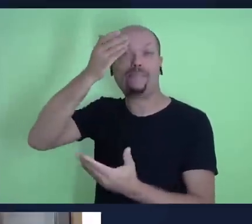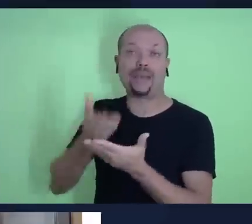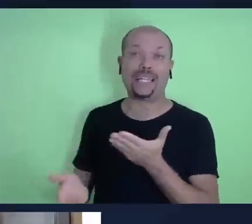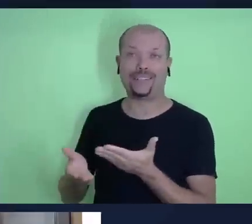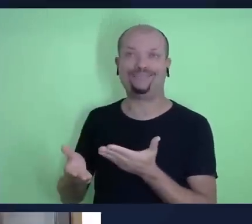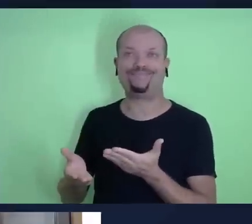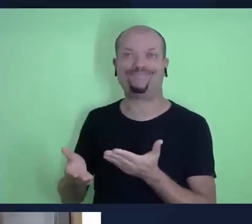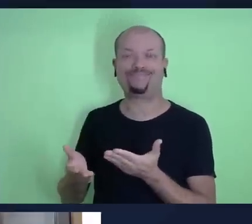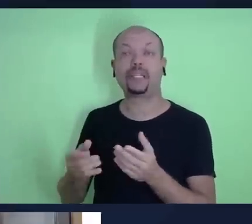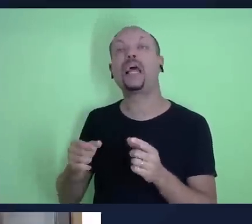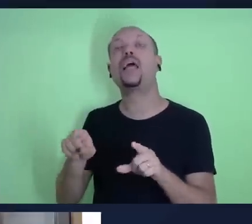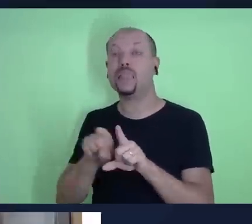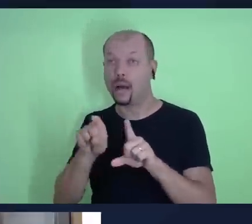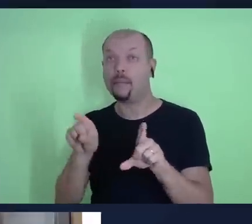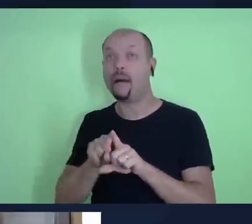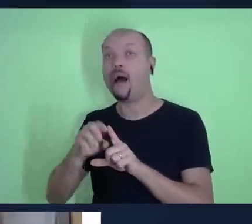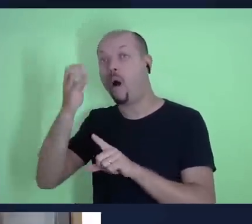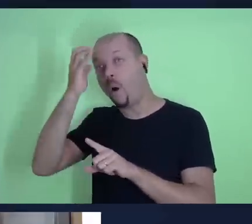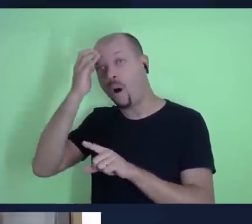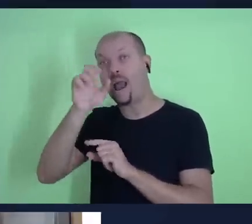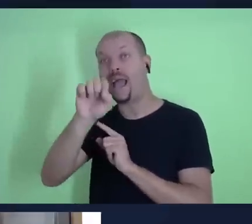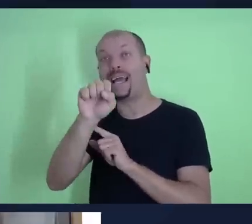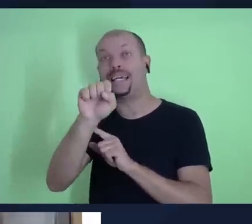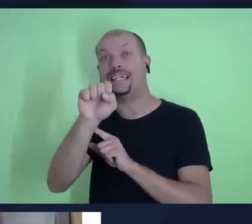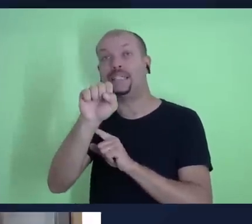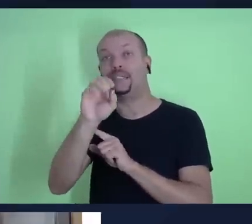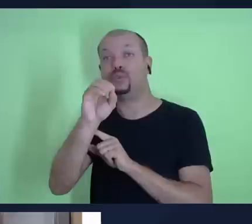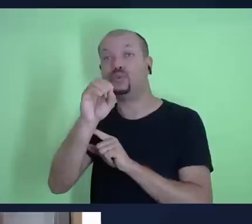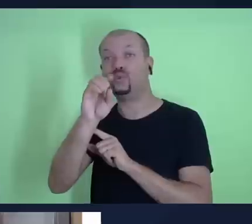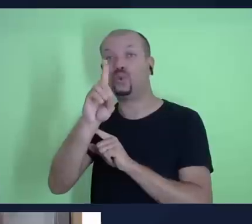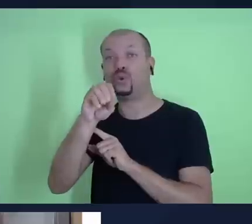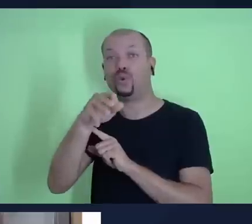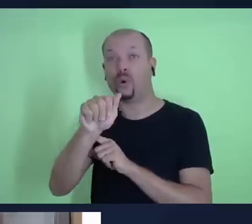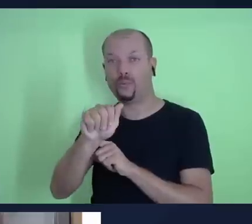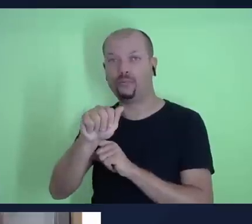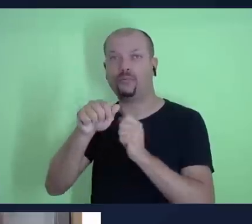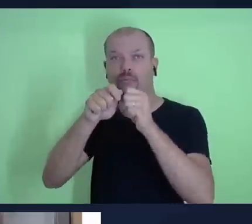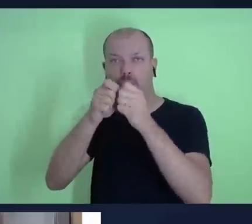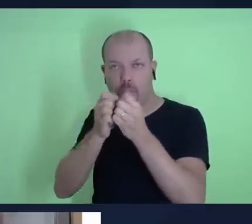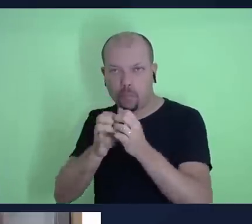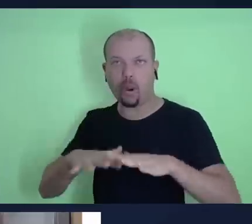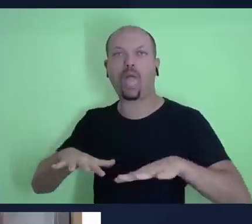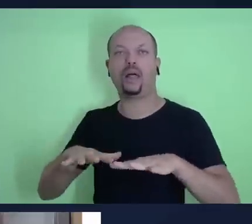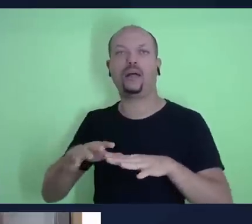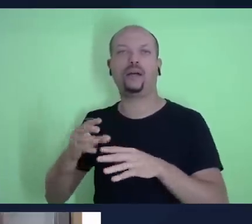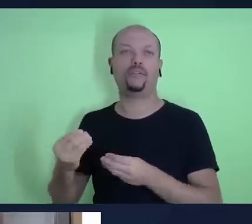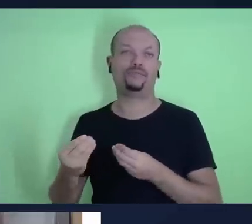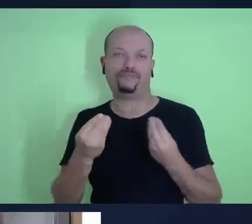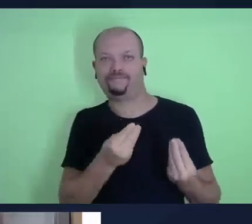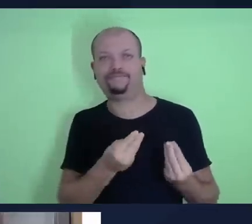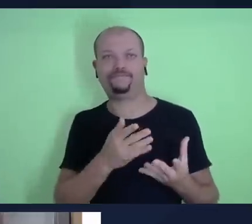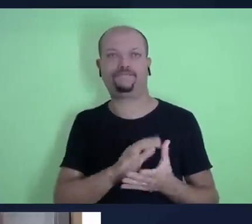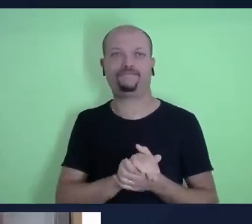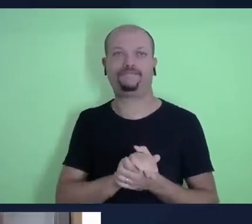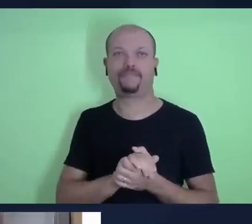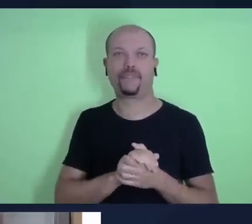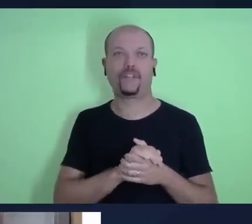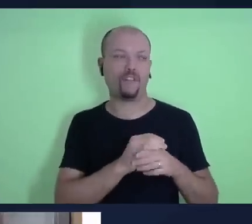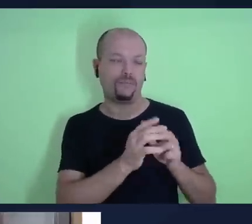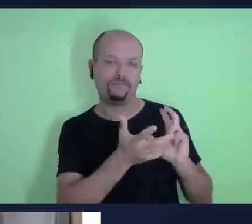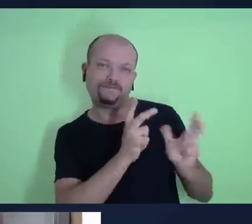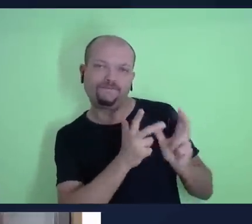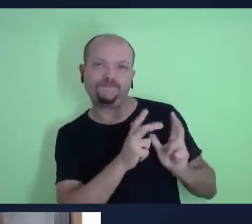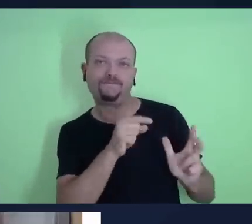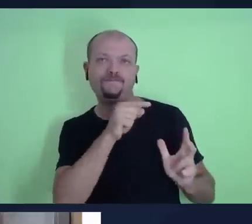Inclusive, o rei de Sodoma, lógico, foi oferecer aquilo ali, foi conversar com Abraão sobre esses